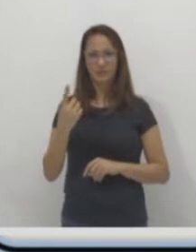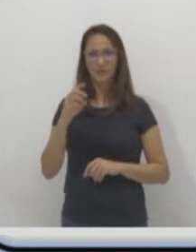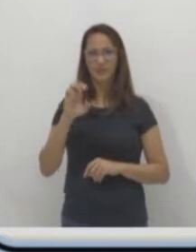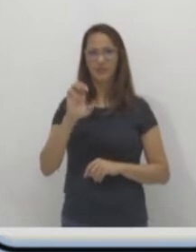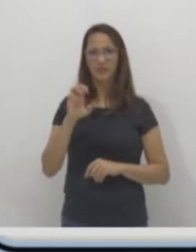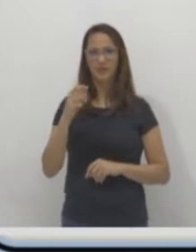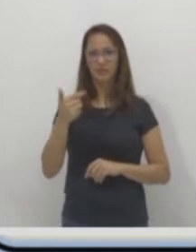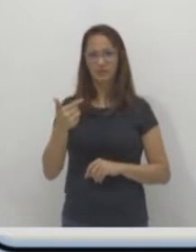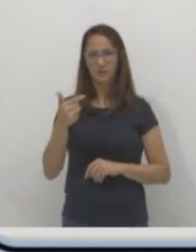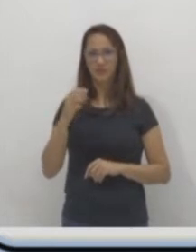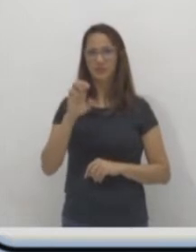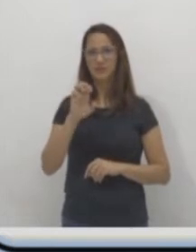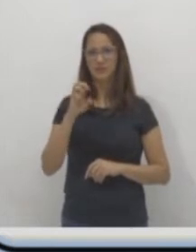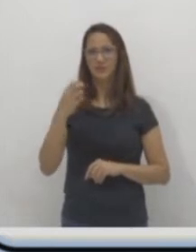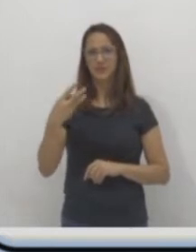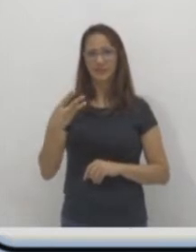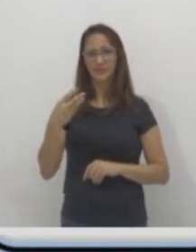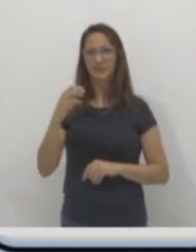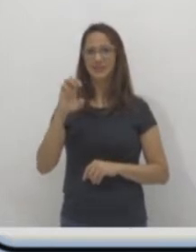é três, é quatro.